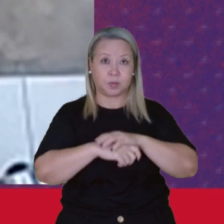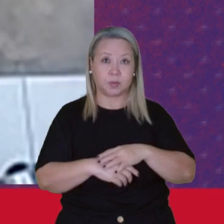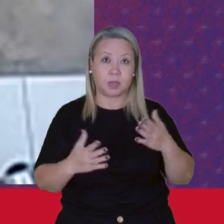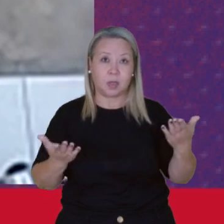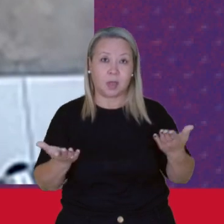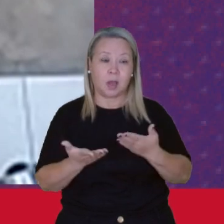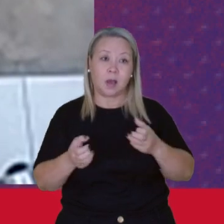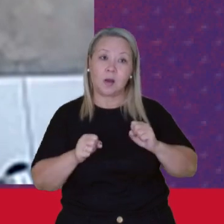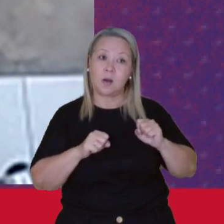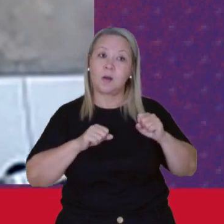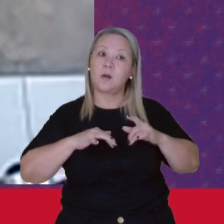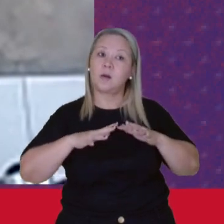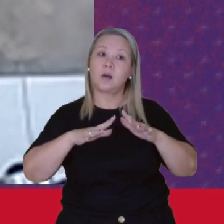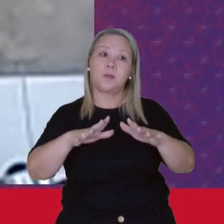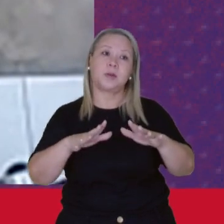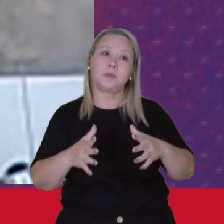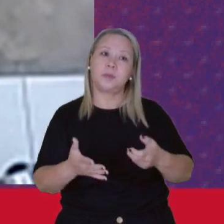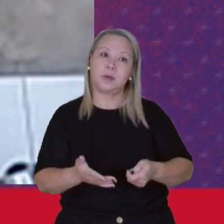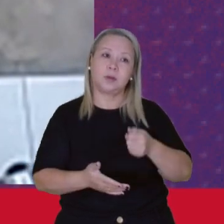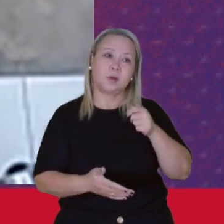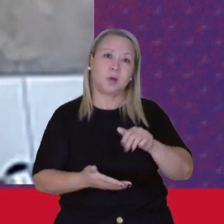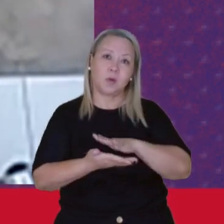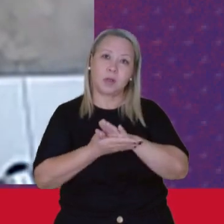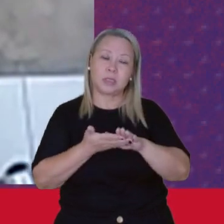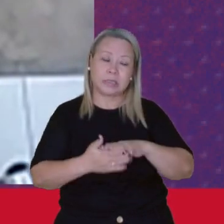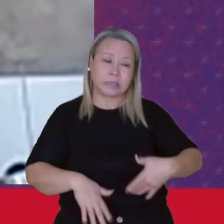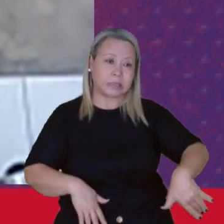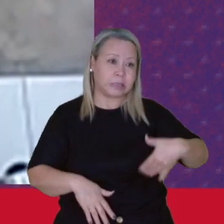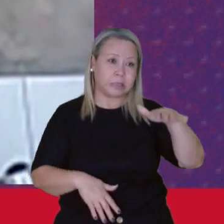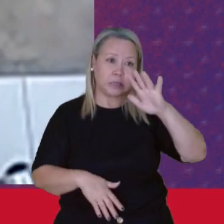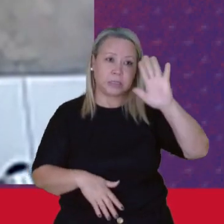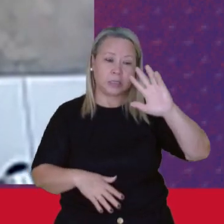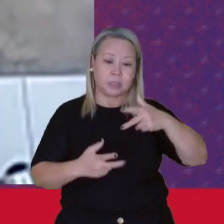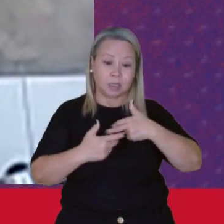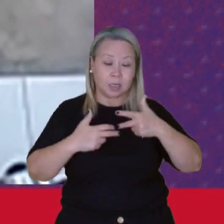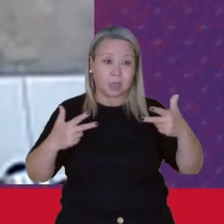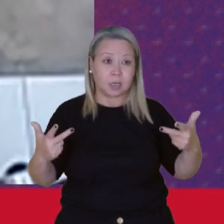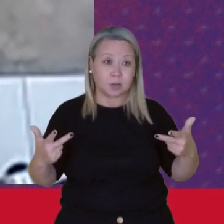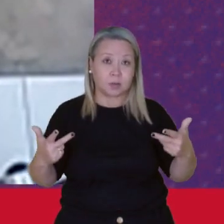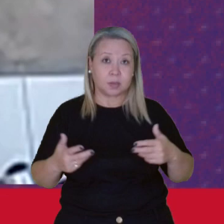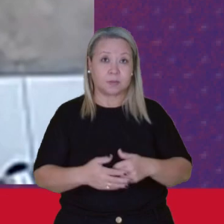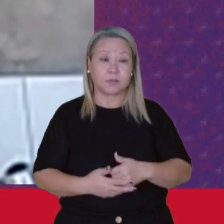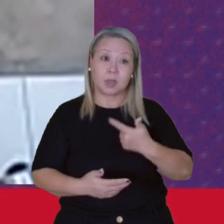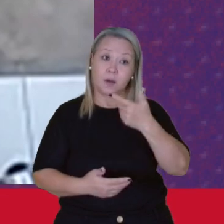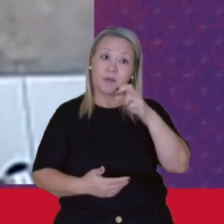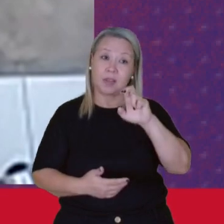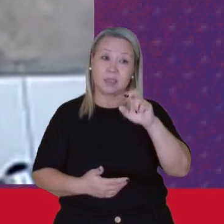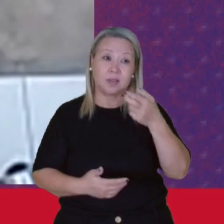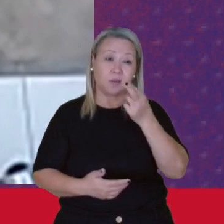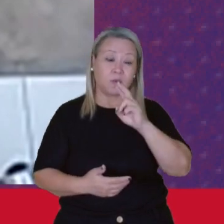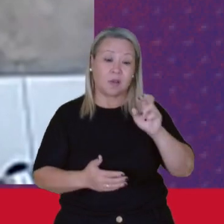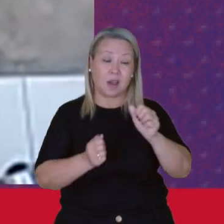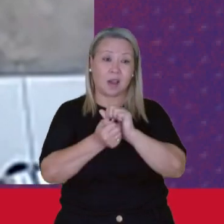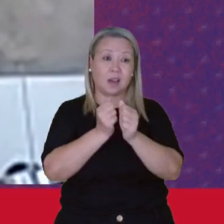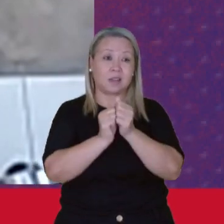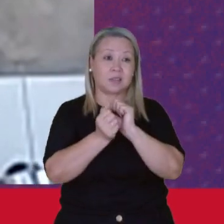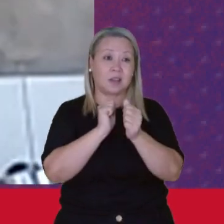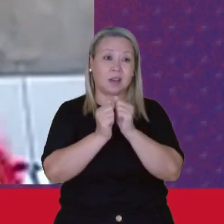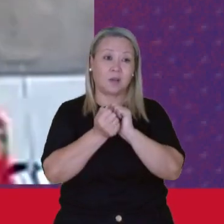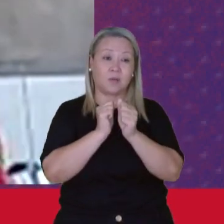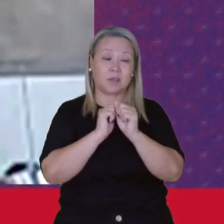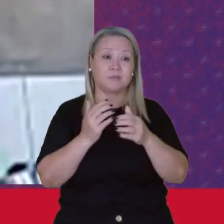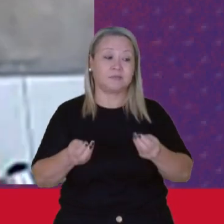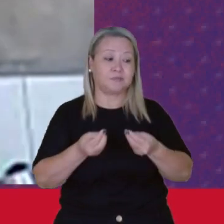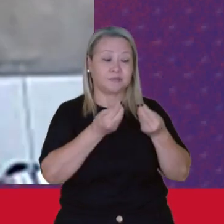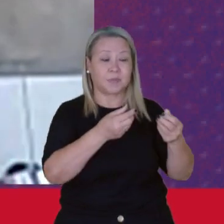qualquer menina Não dá quase nada Está muito caro Eu já dei o que? 25 reais No quilo de arroz Para não deixar Faltar para os meus filhos